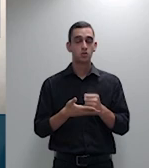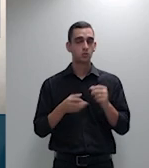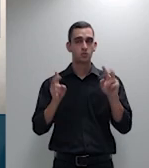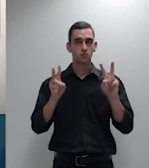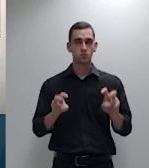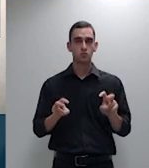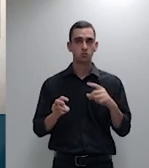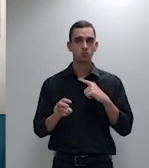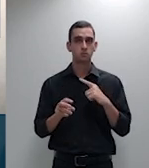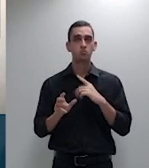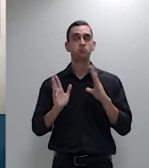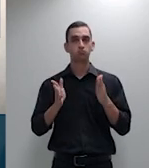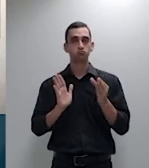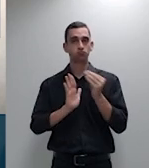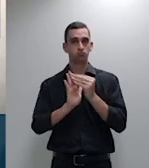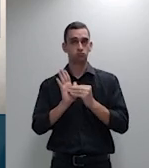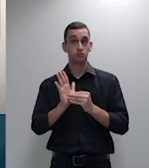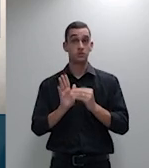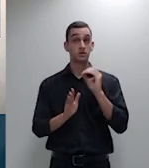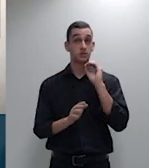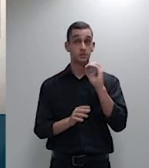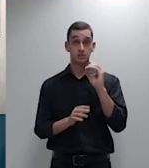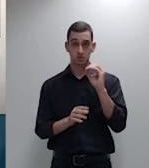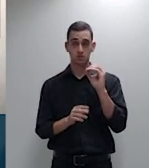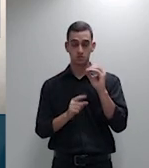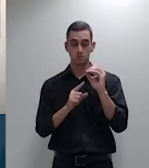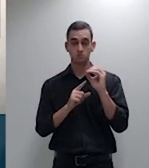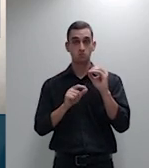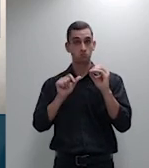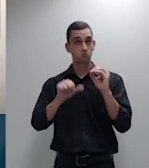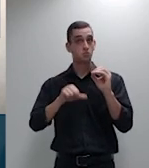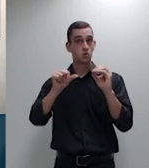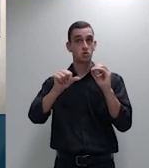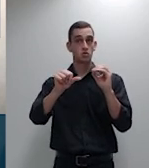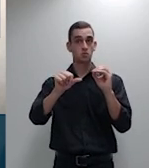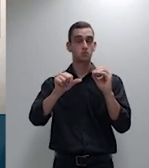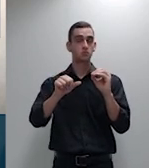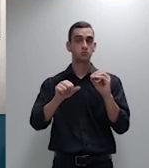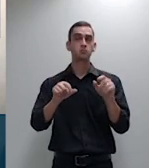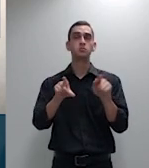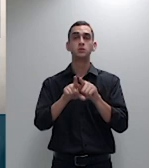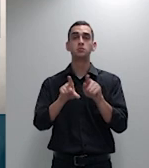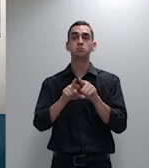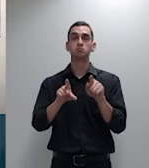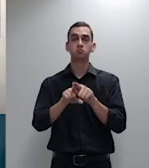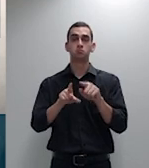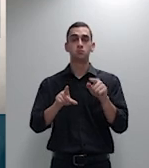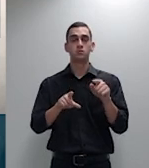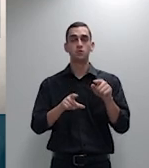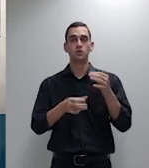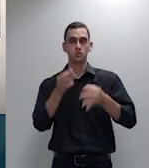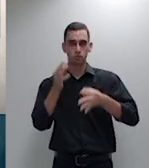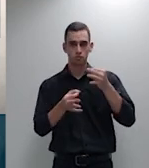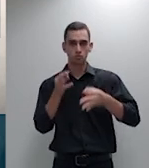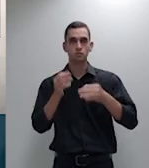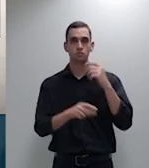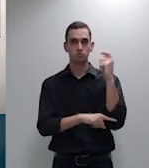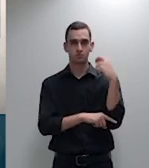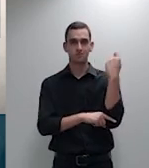zero tribunal gaúcho julgando apelação apelo desta decisão